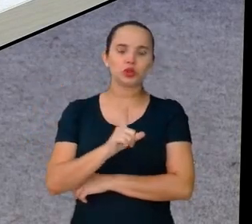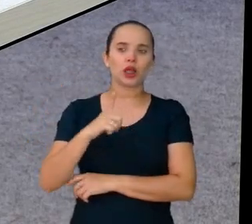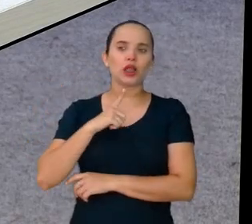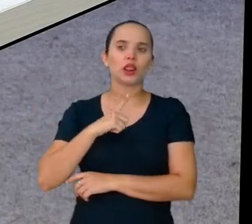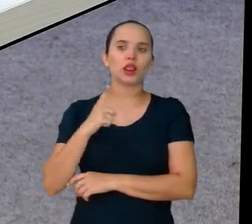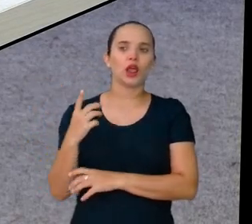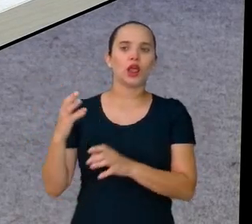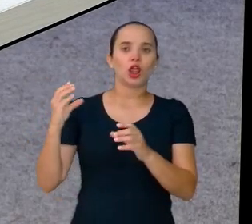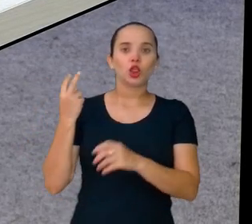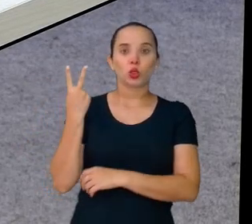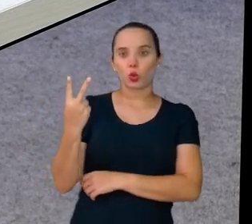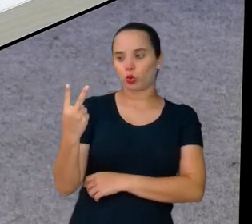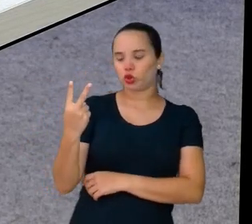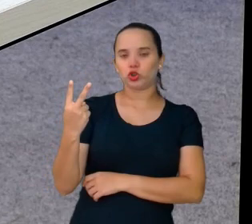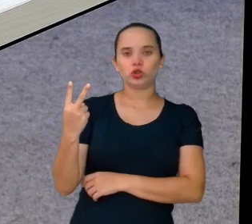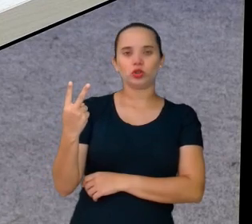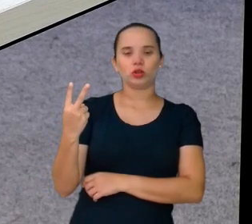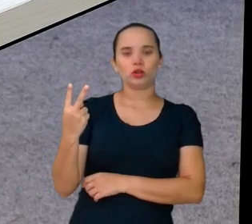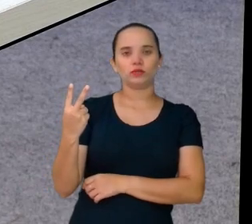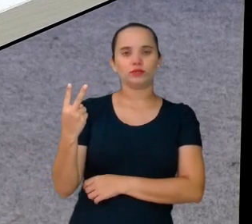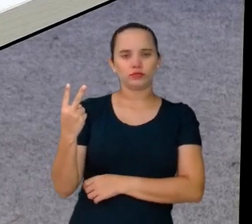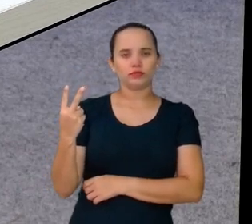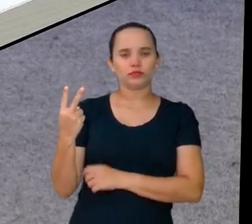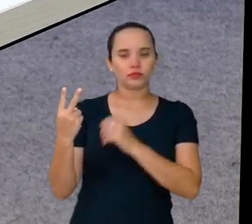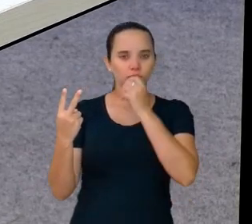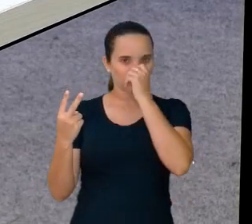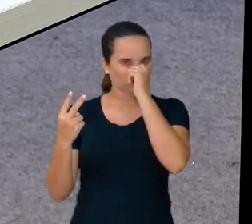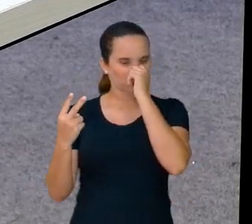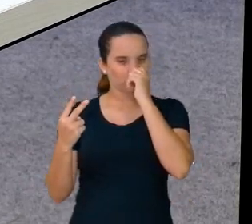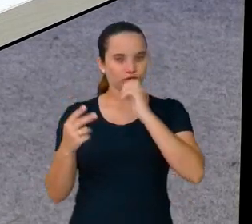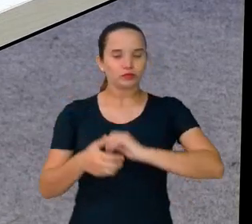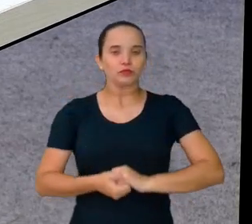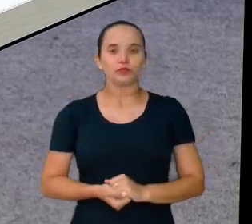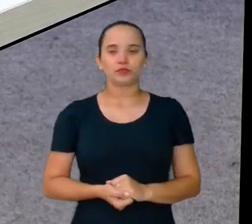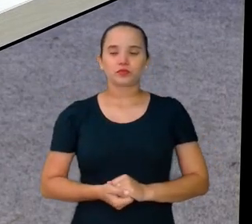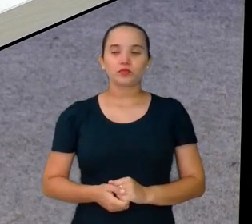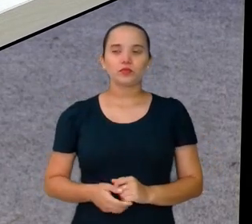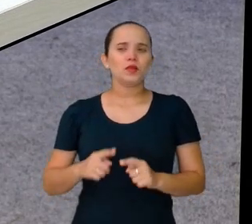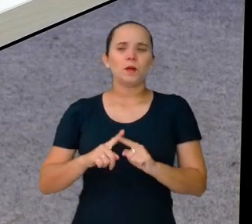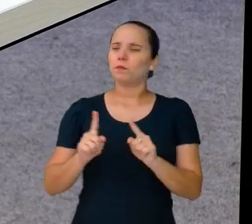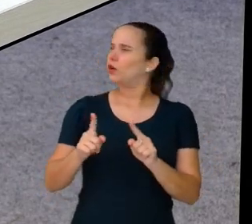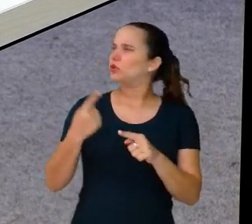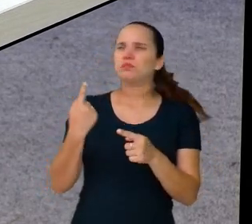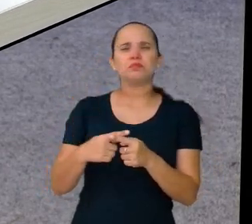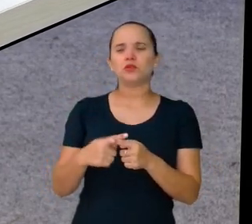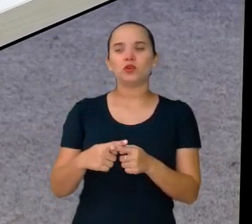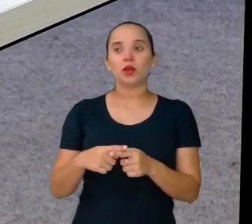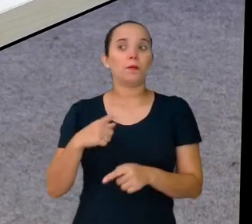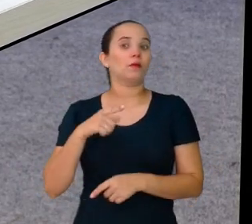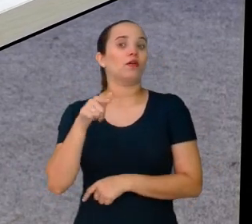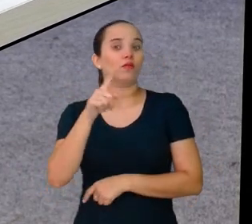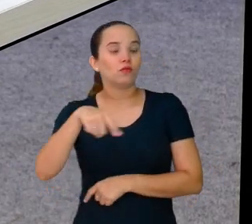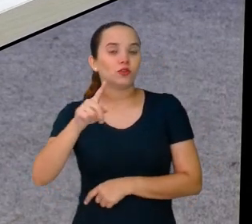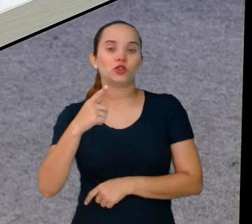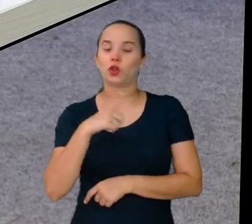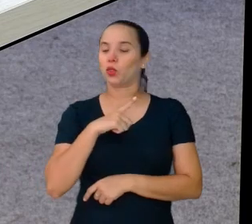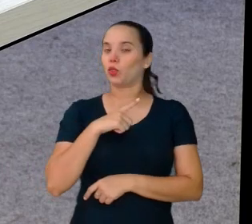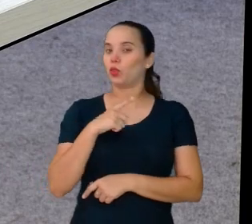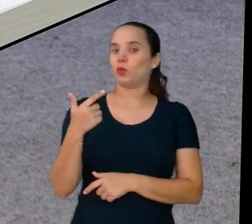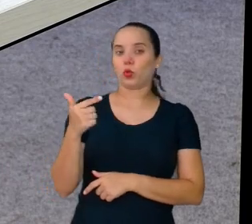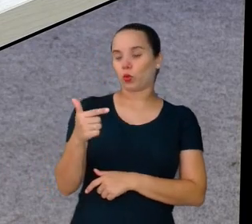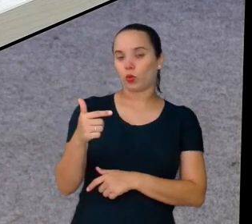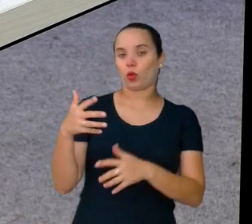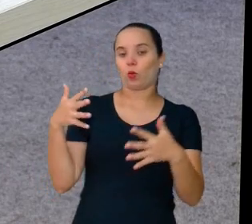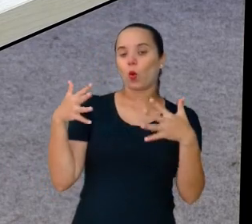medida. Isso é proposital, pessoal. Para quê? Para que ninguém se confunda com o número inteiro.